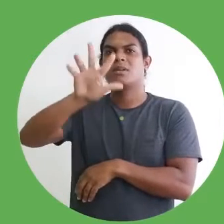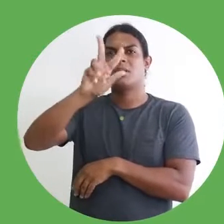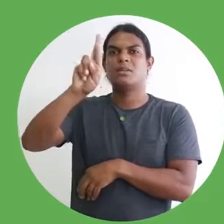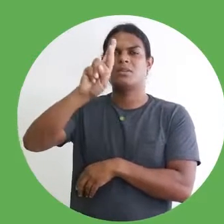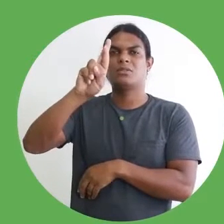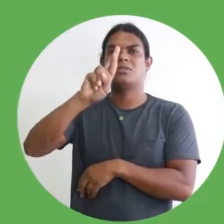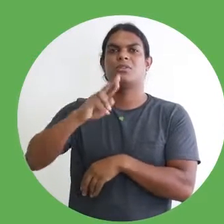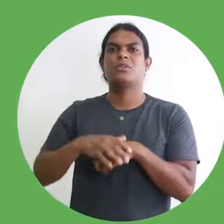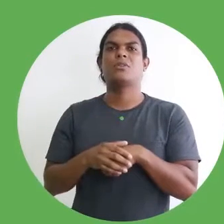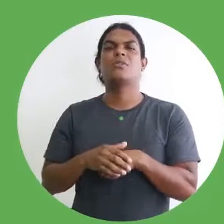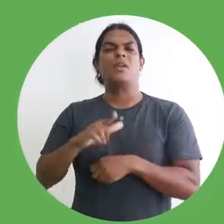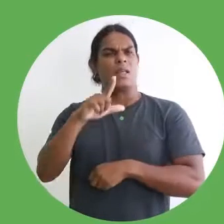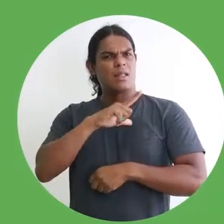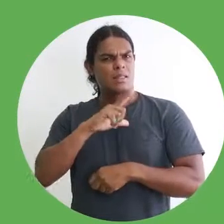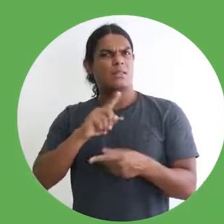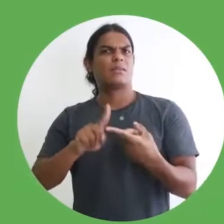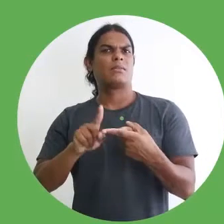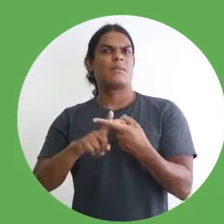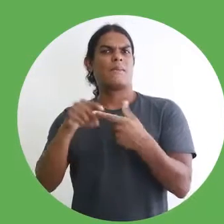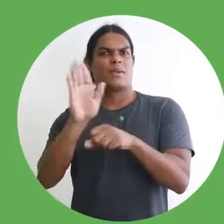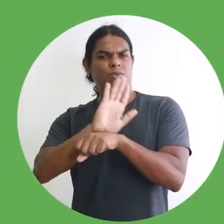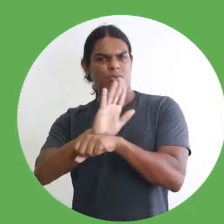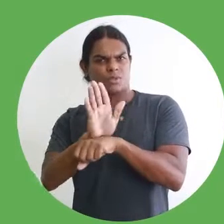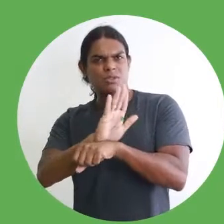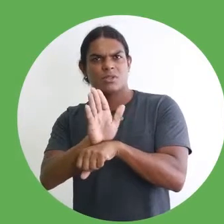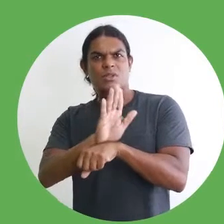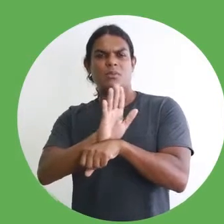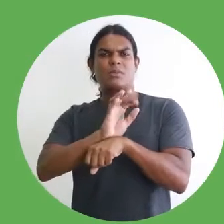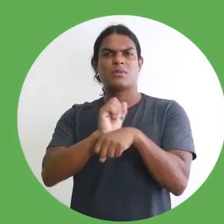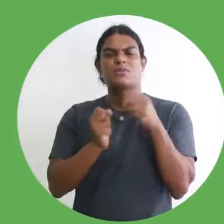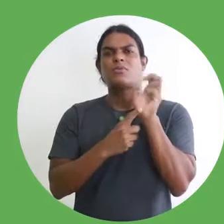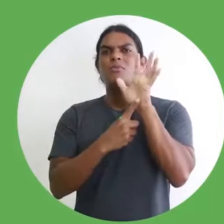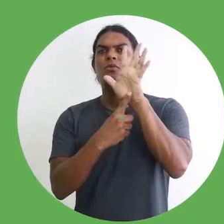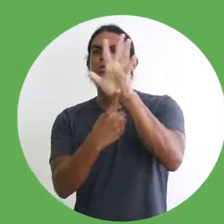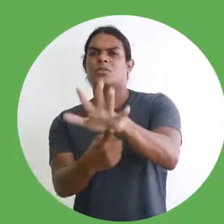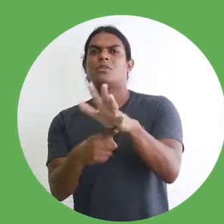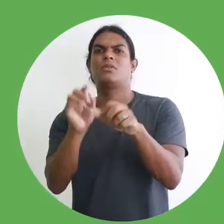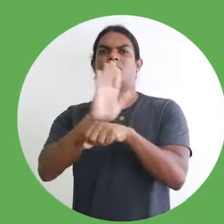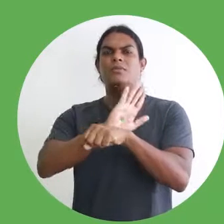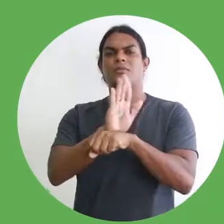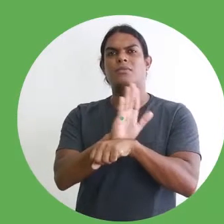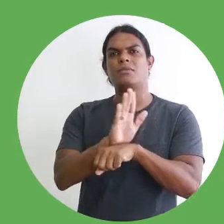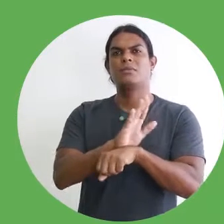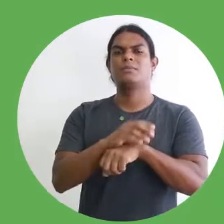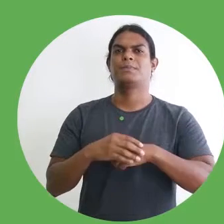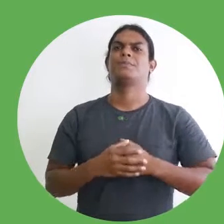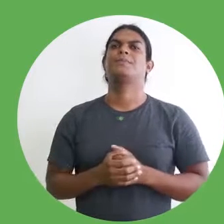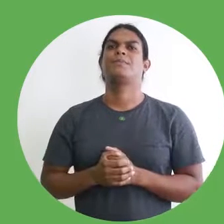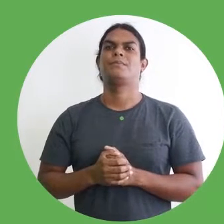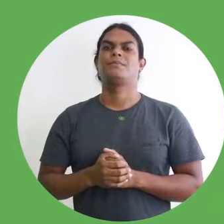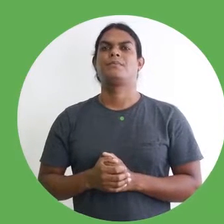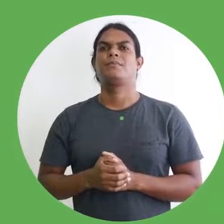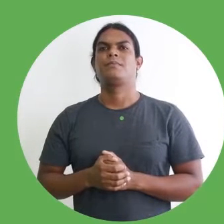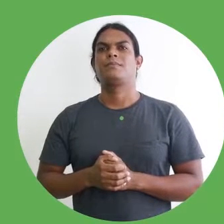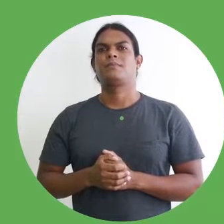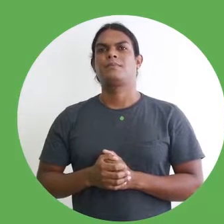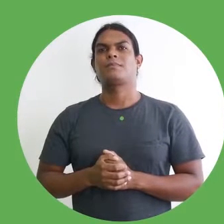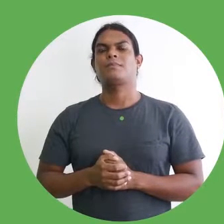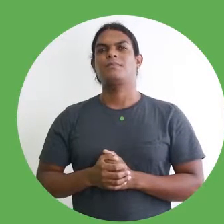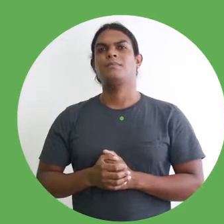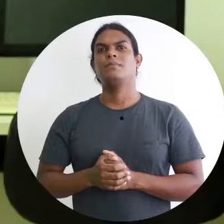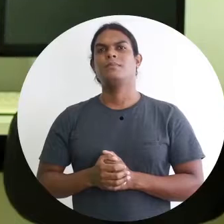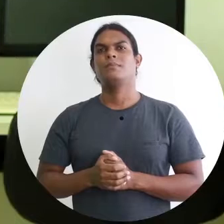projeção de um cinema, onde são exibidos filmes alternativos, cuja exibição não chega nas grandes